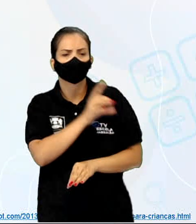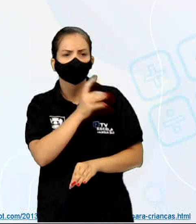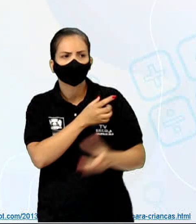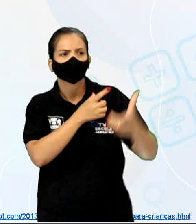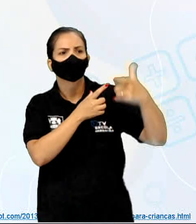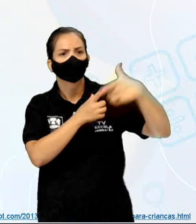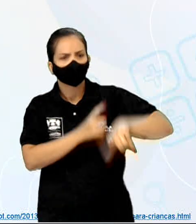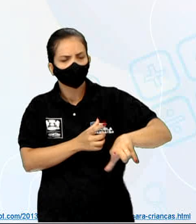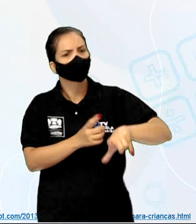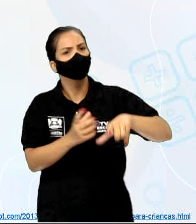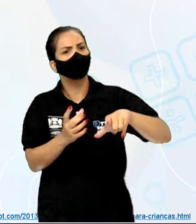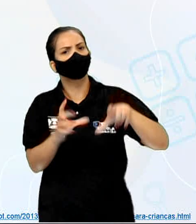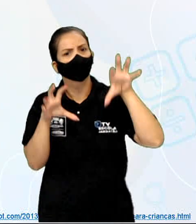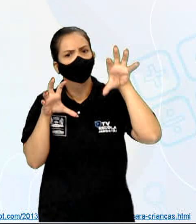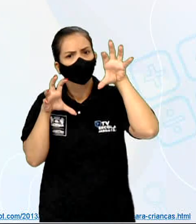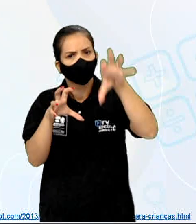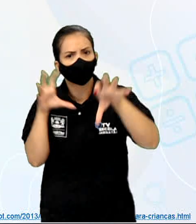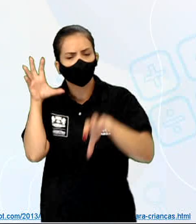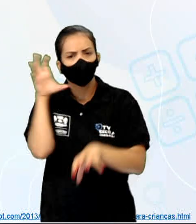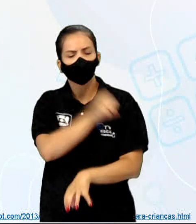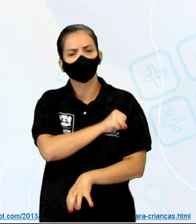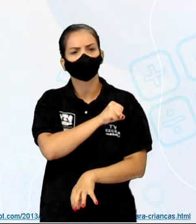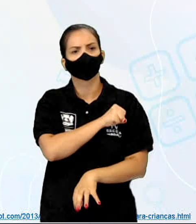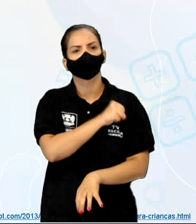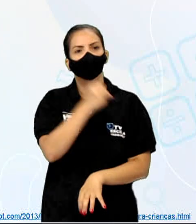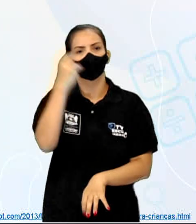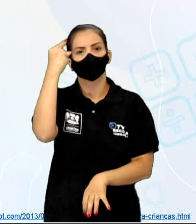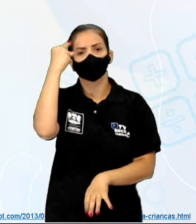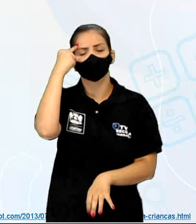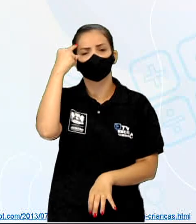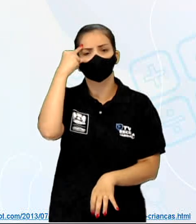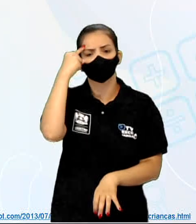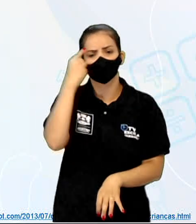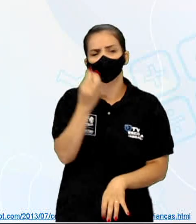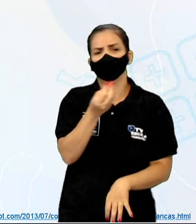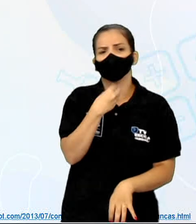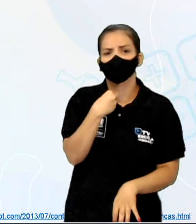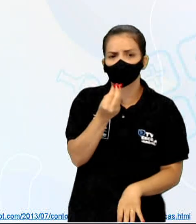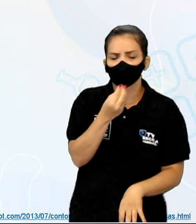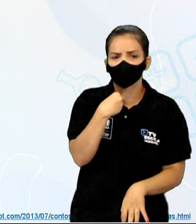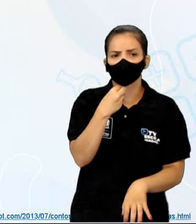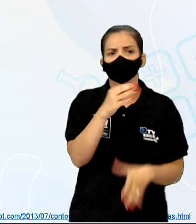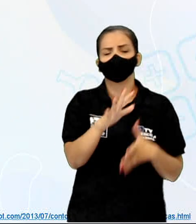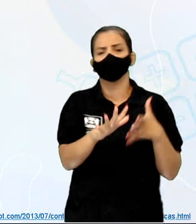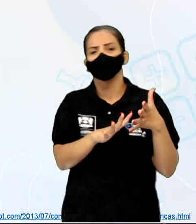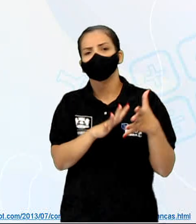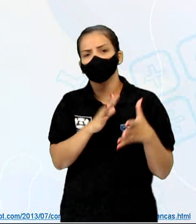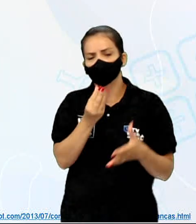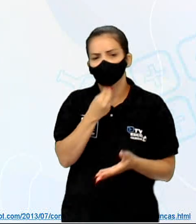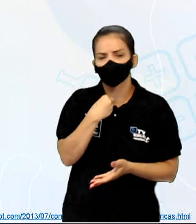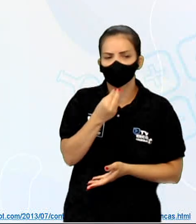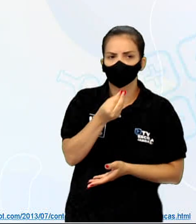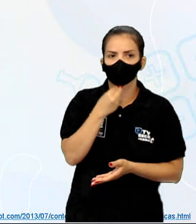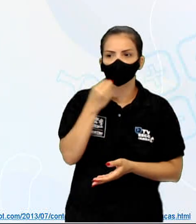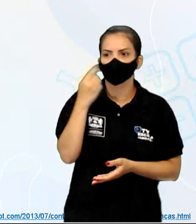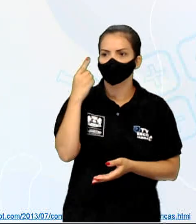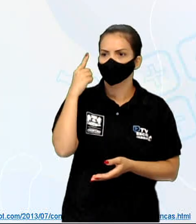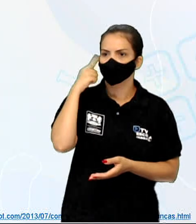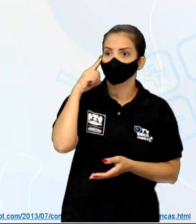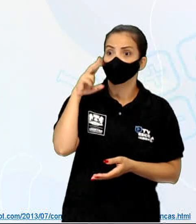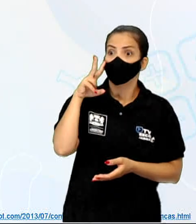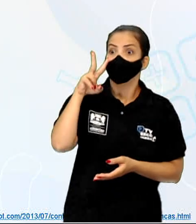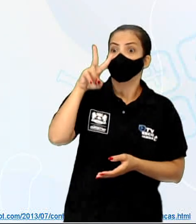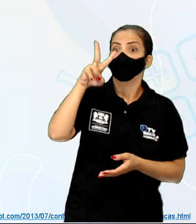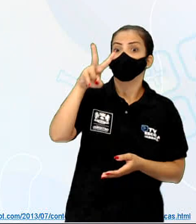fantasma veloz? Então perco as forças e a fala. Mas quem parece é o guia.